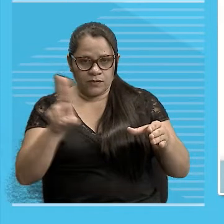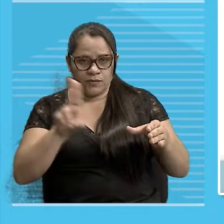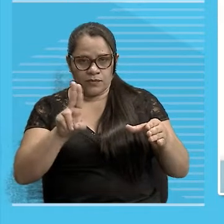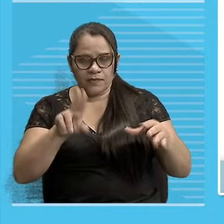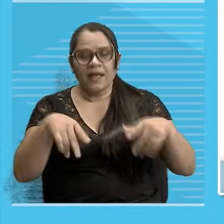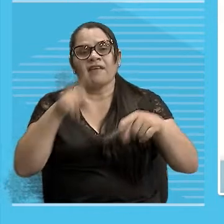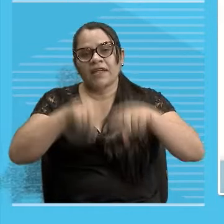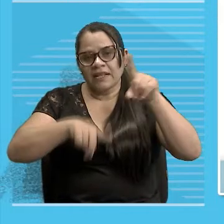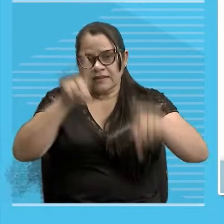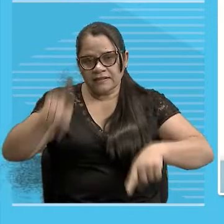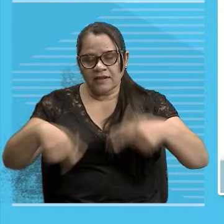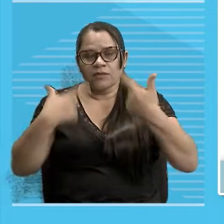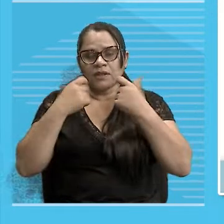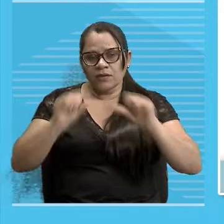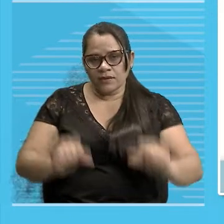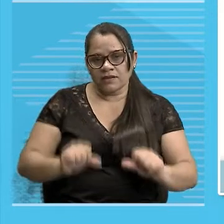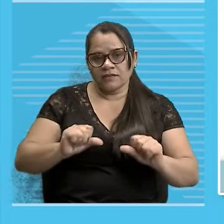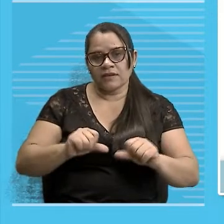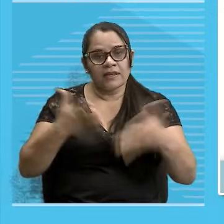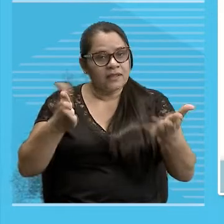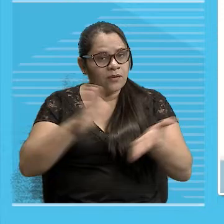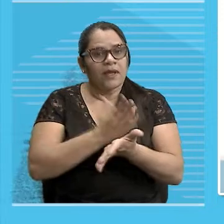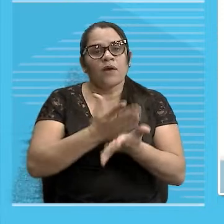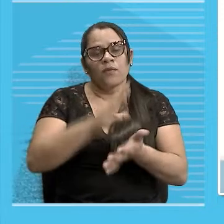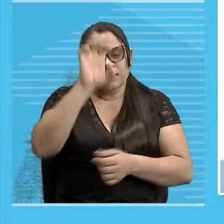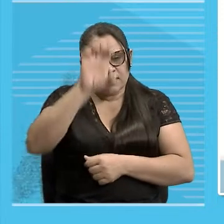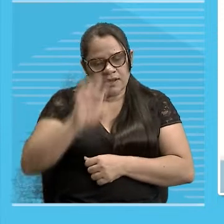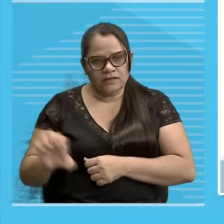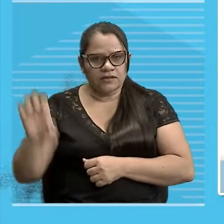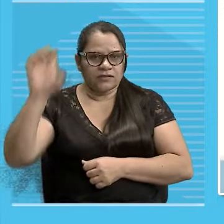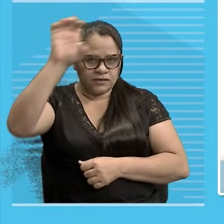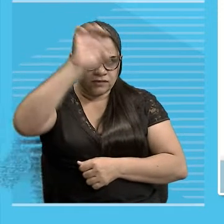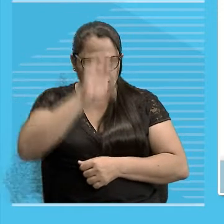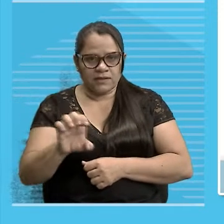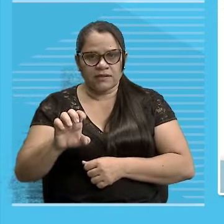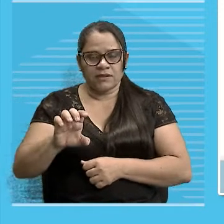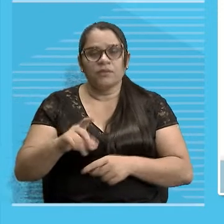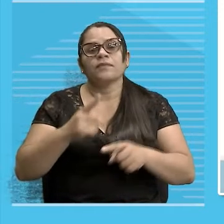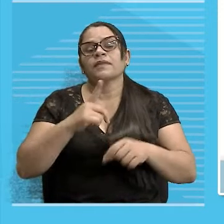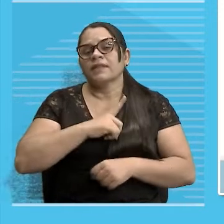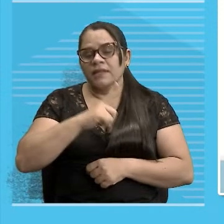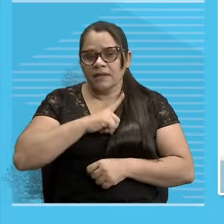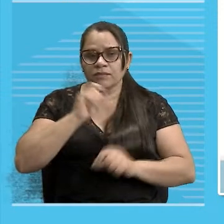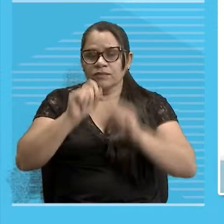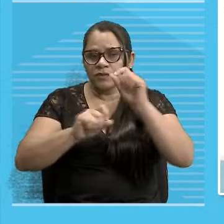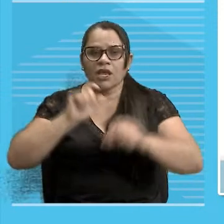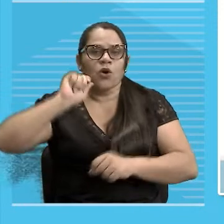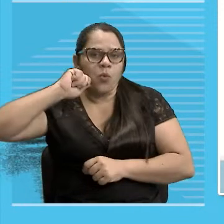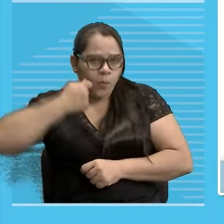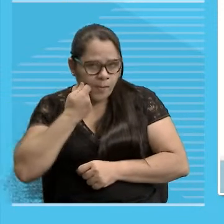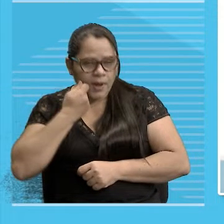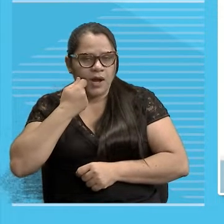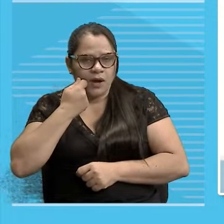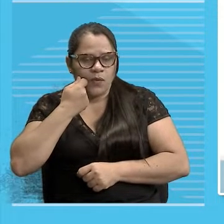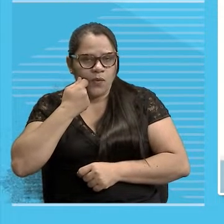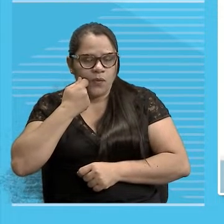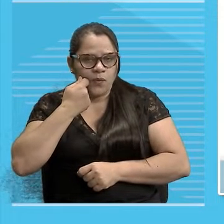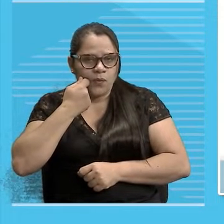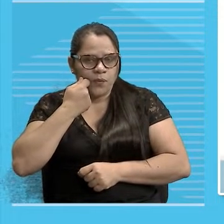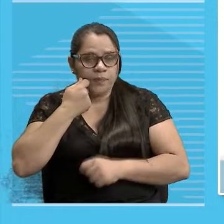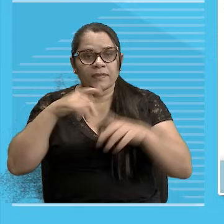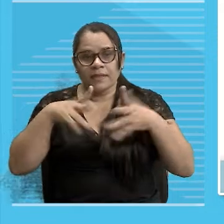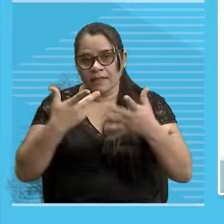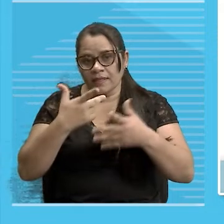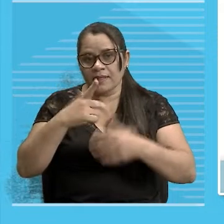Em algumas regiões do Brasil Você tem o pão massa grossa Aqui em Teresina, pão massa grossa, né? Você tem outras regiões